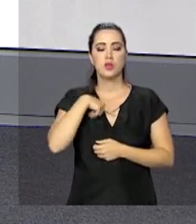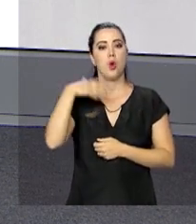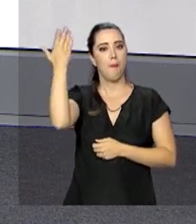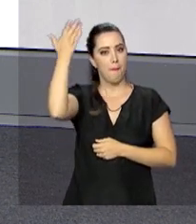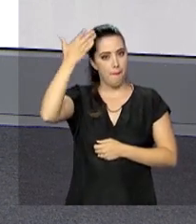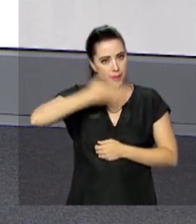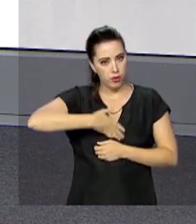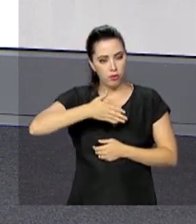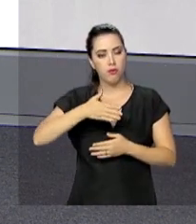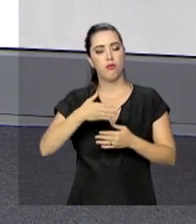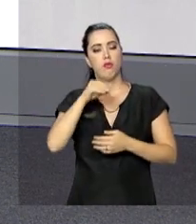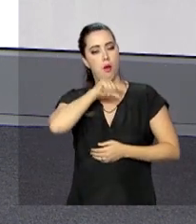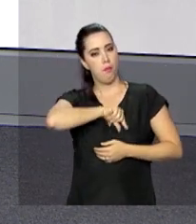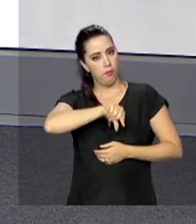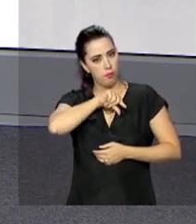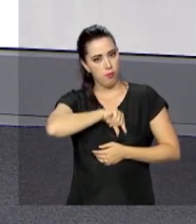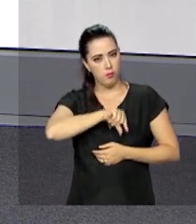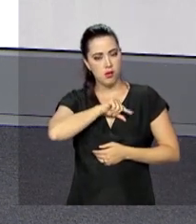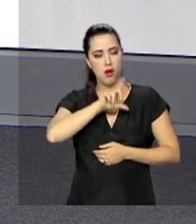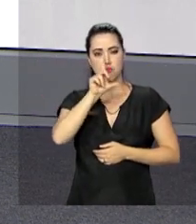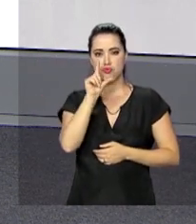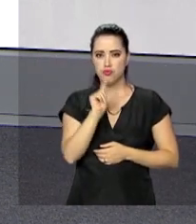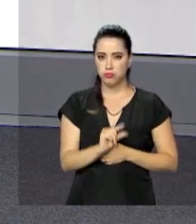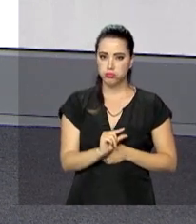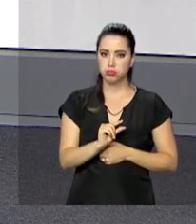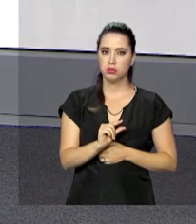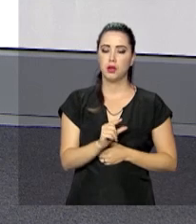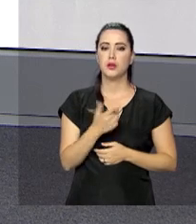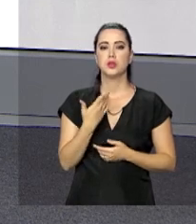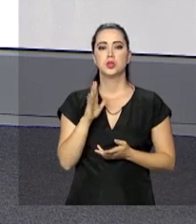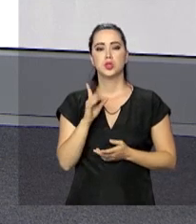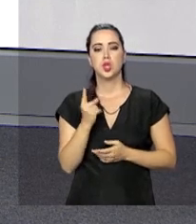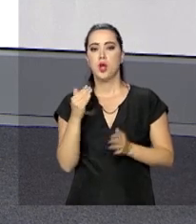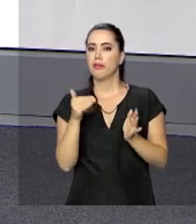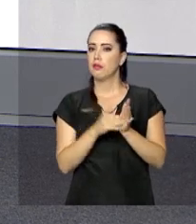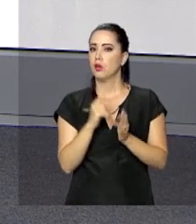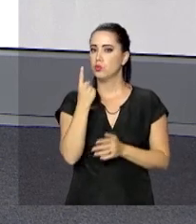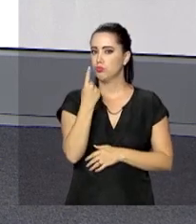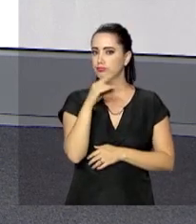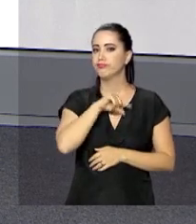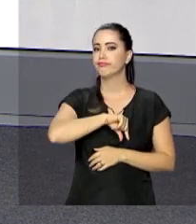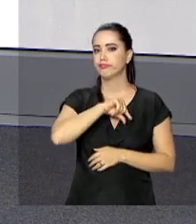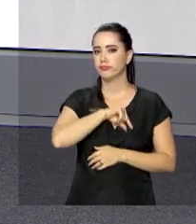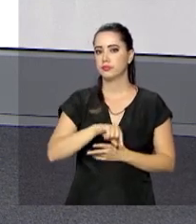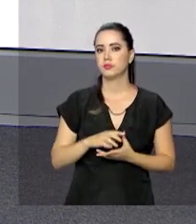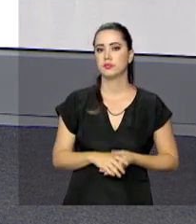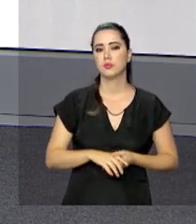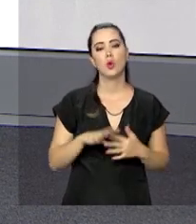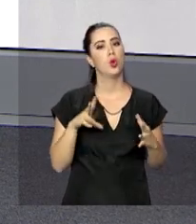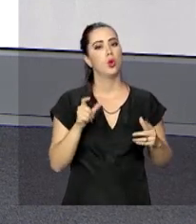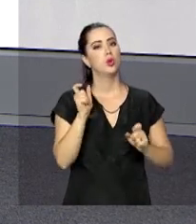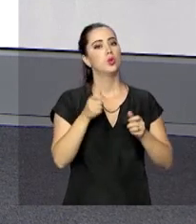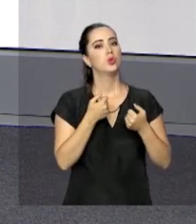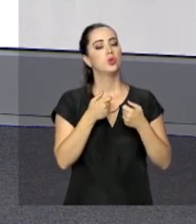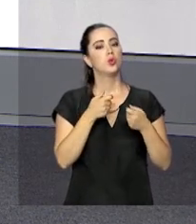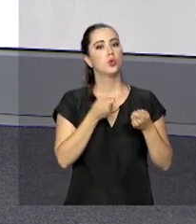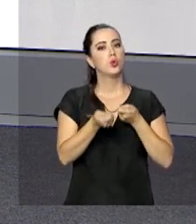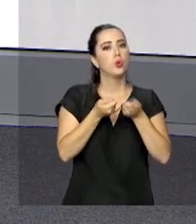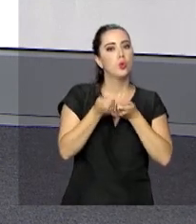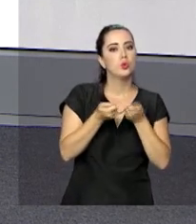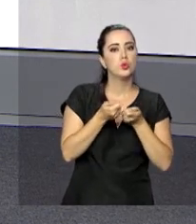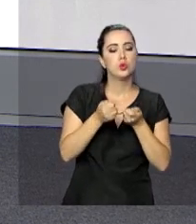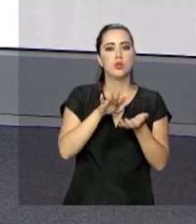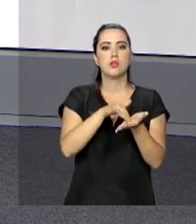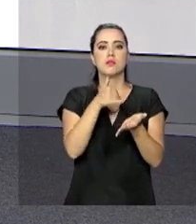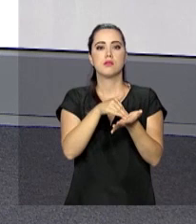que sejam comprovadamente carentes, ou seja, que tenham renda per capita de até um salário mínimo. Todo o controle do